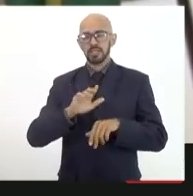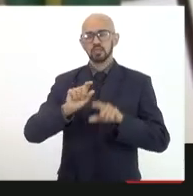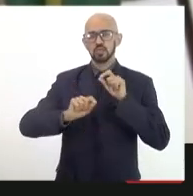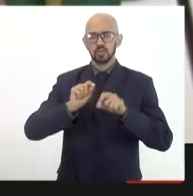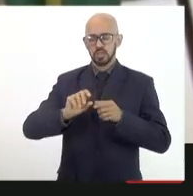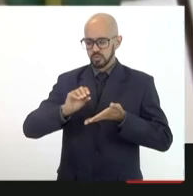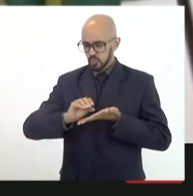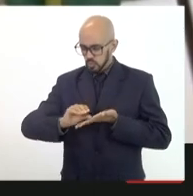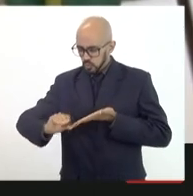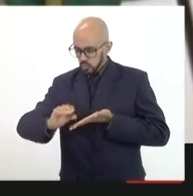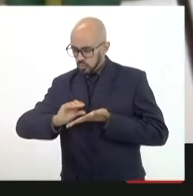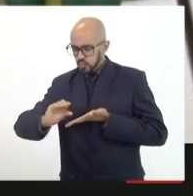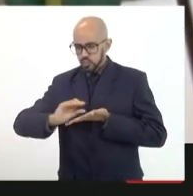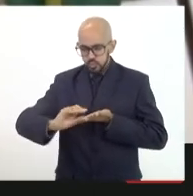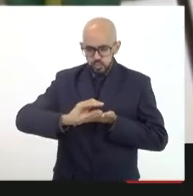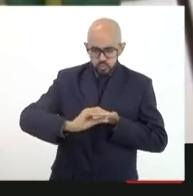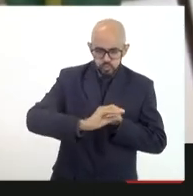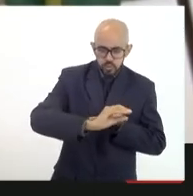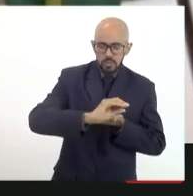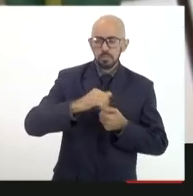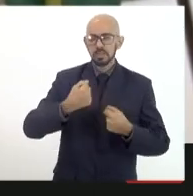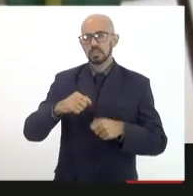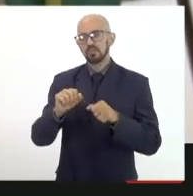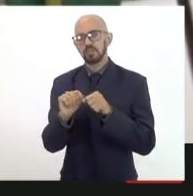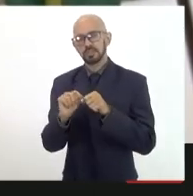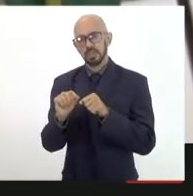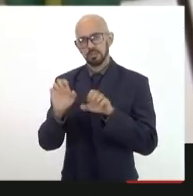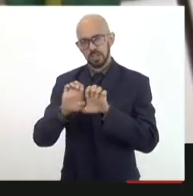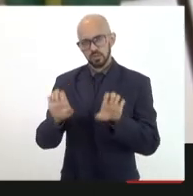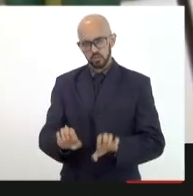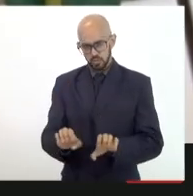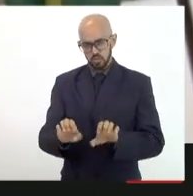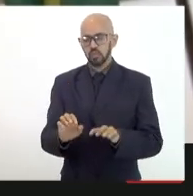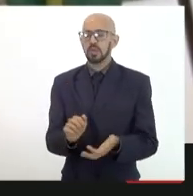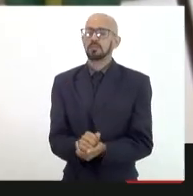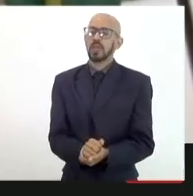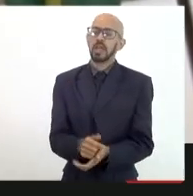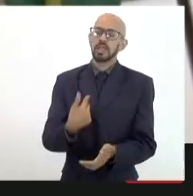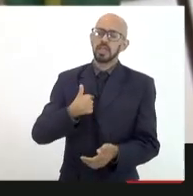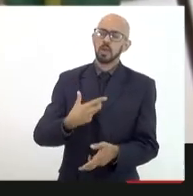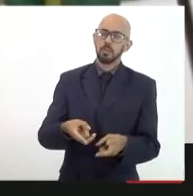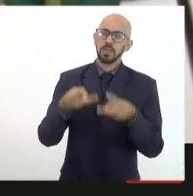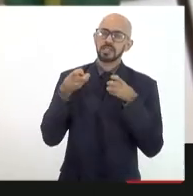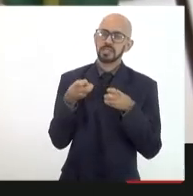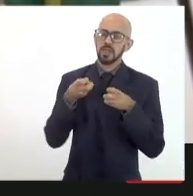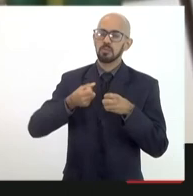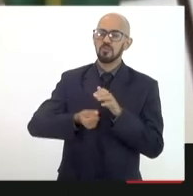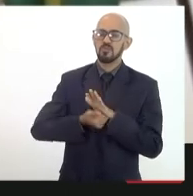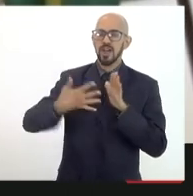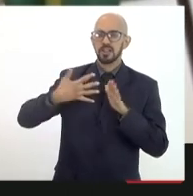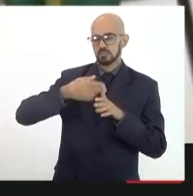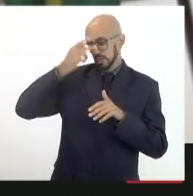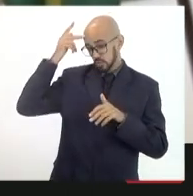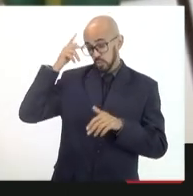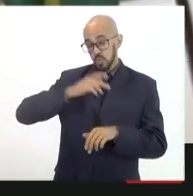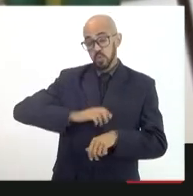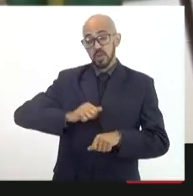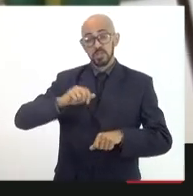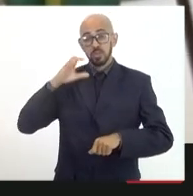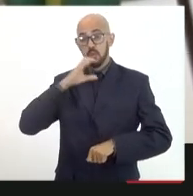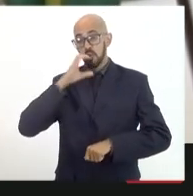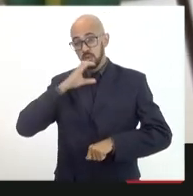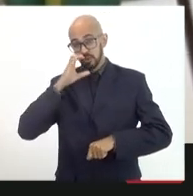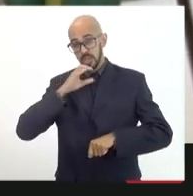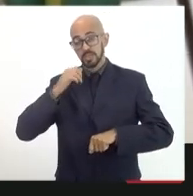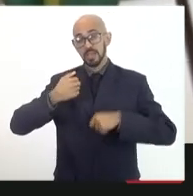investimentos que tem que ser feitos para melhorar a infraestrutura eu tenho visto muita gente correndo e muitas vezes a demanda que se